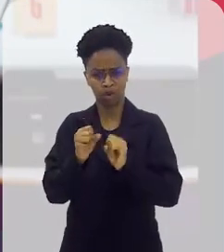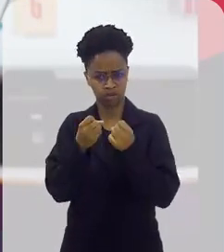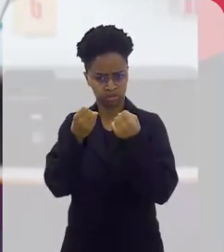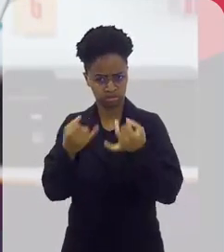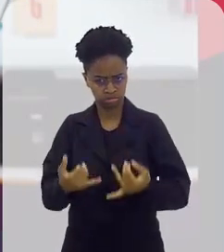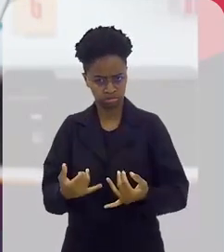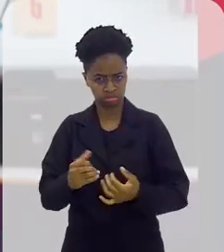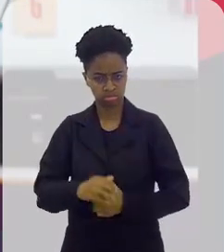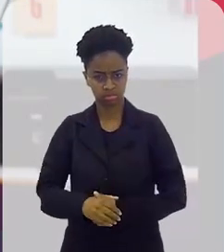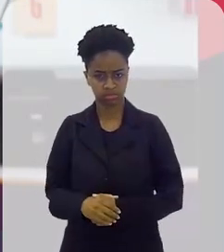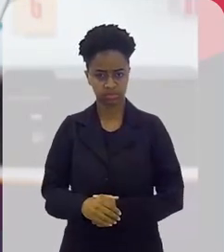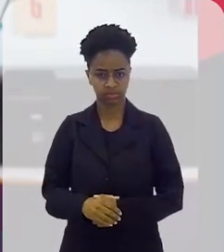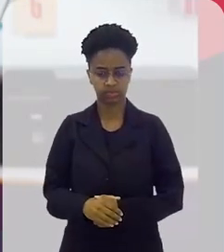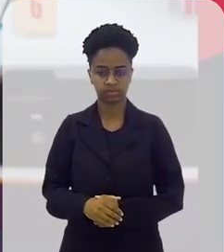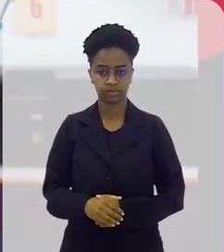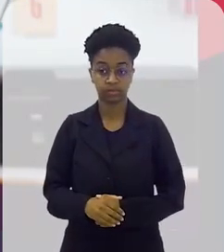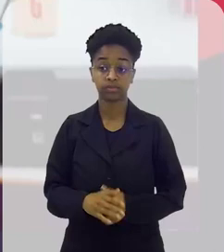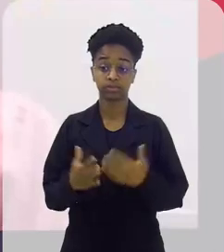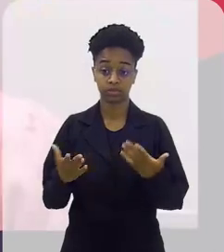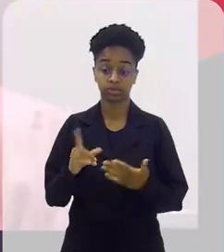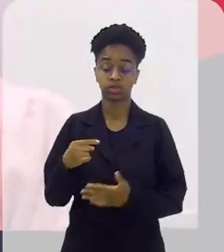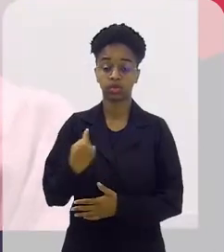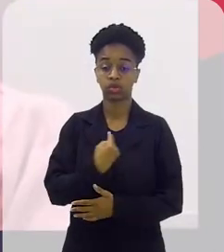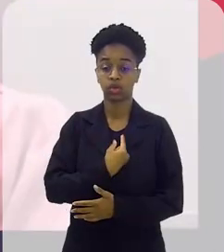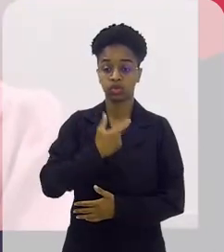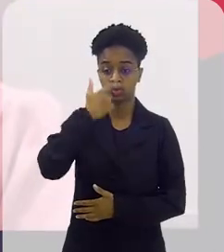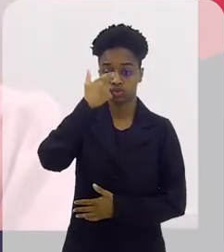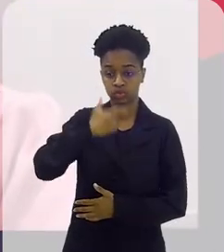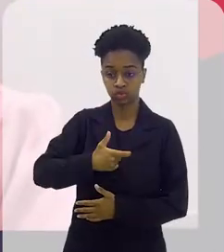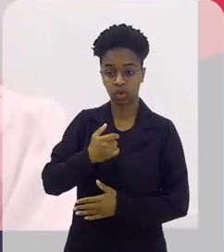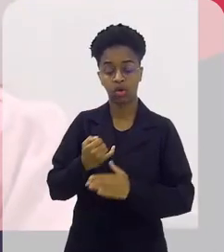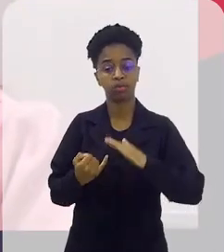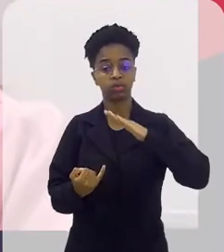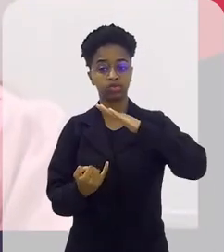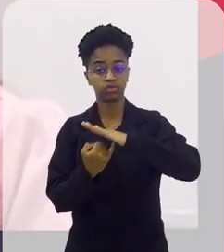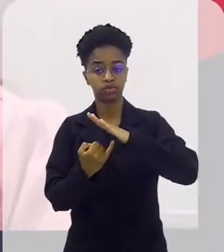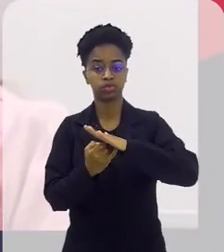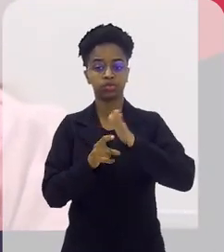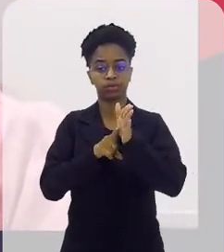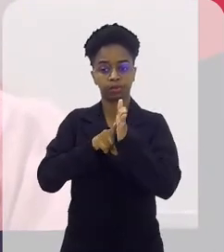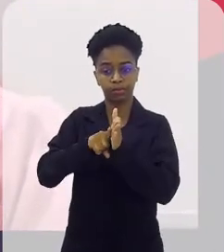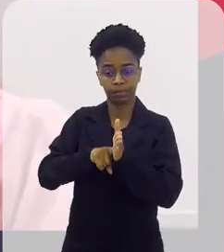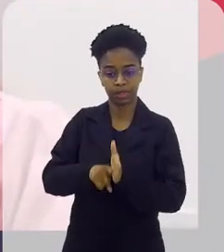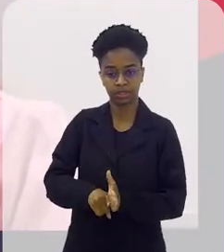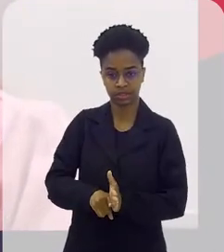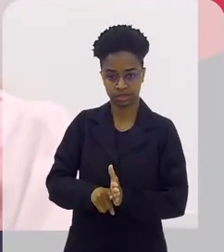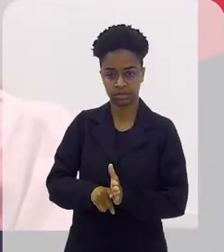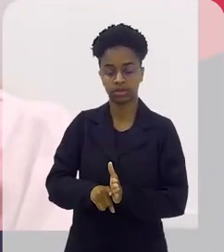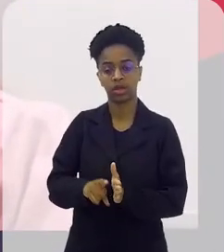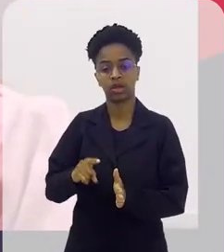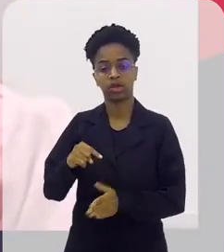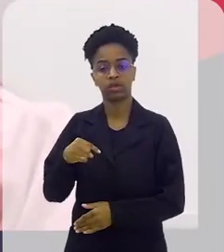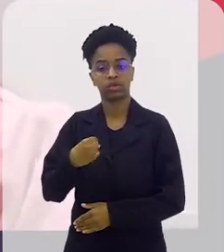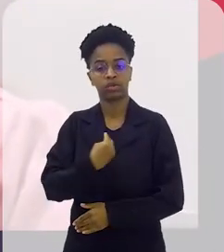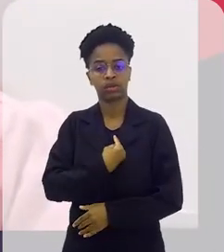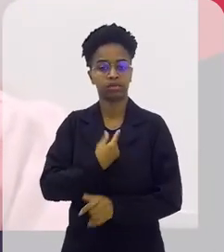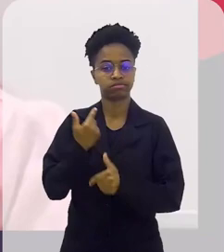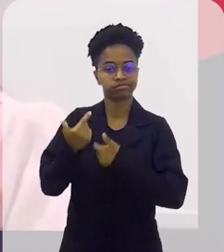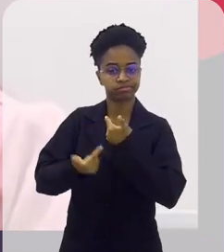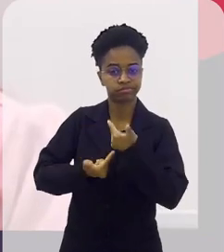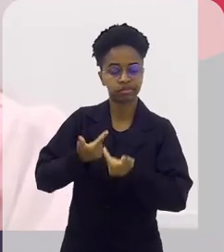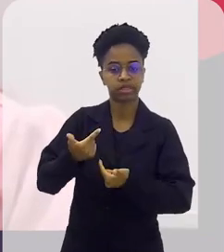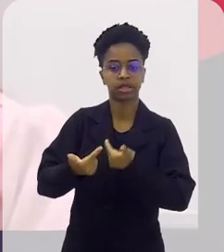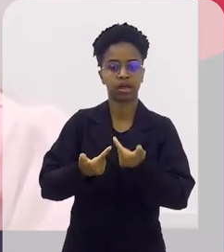Senai? Você pode explicar para a gente? Bem, nós somos um instituto de pesquisa. A gente presta